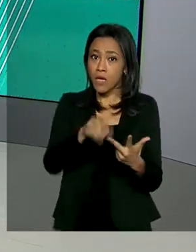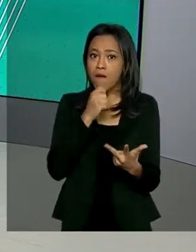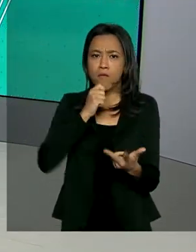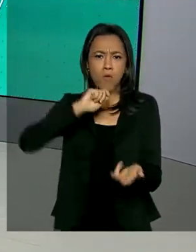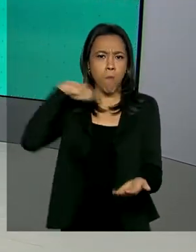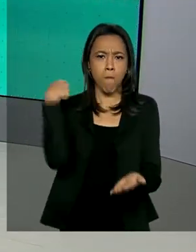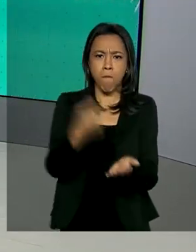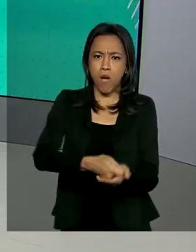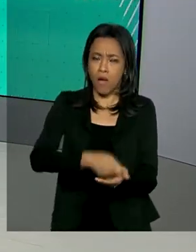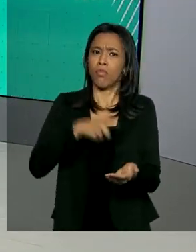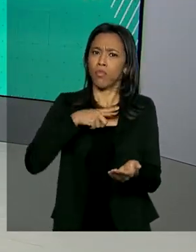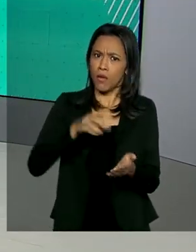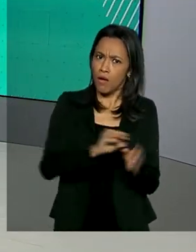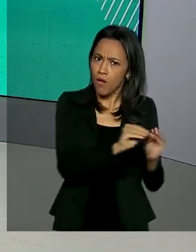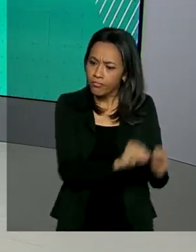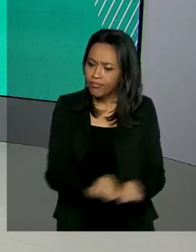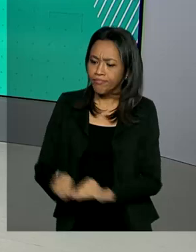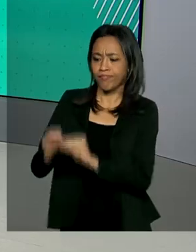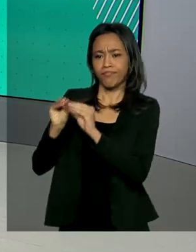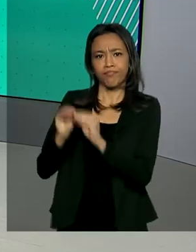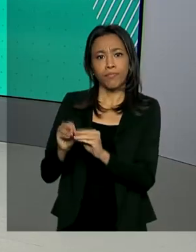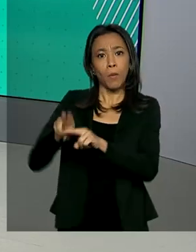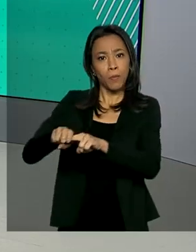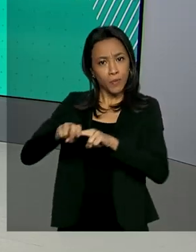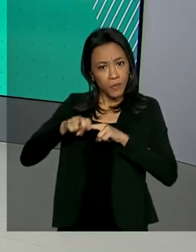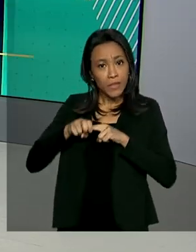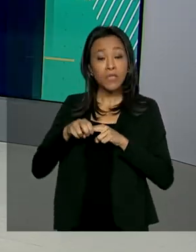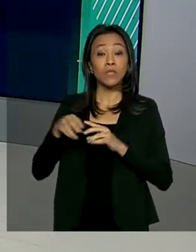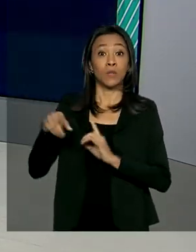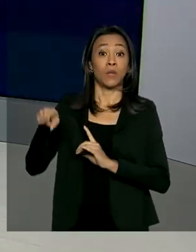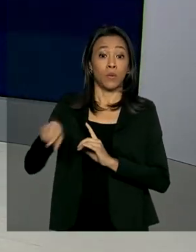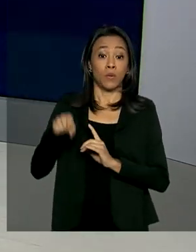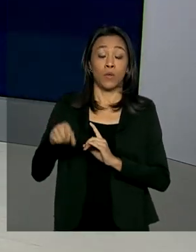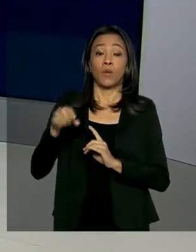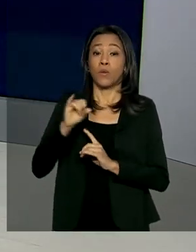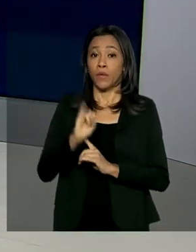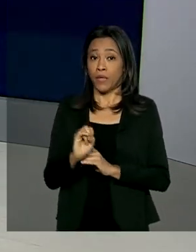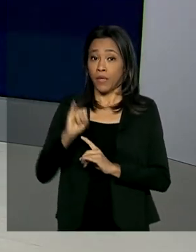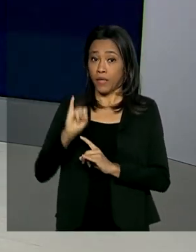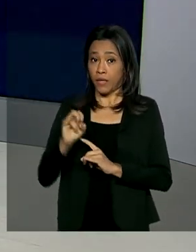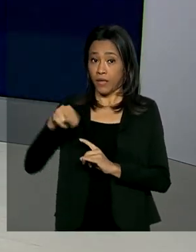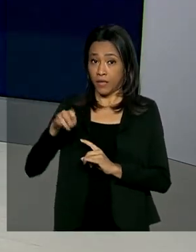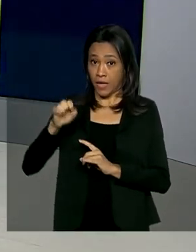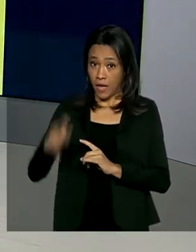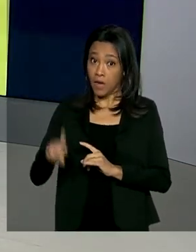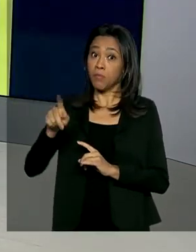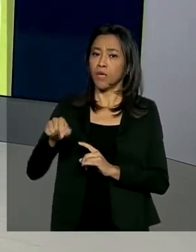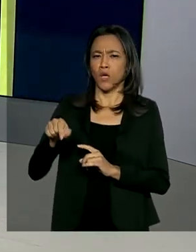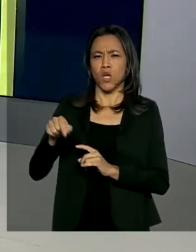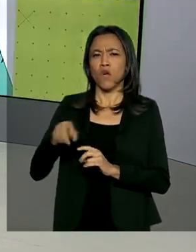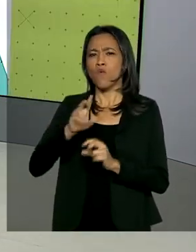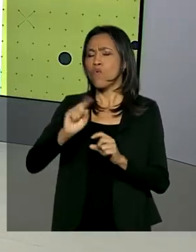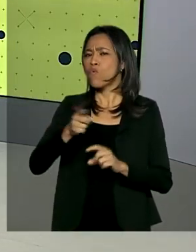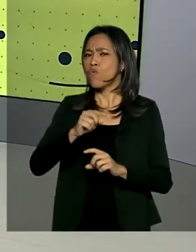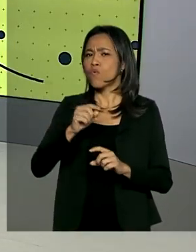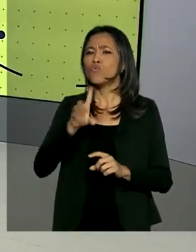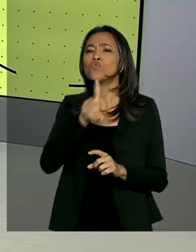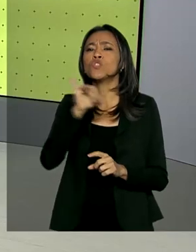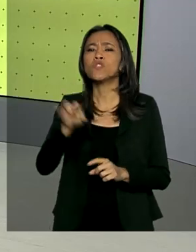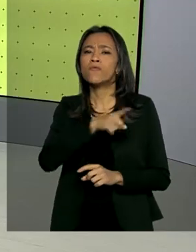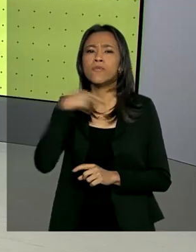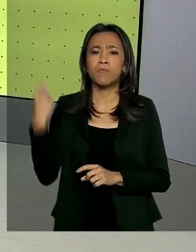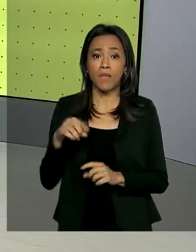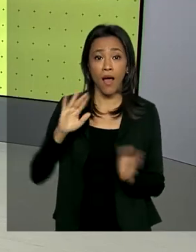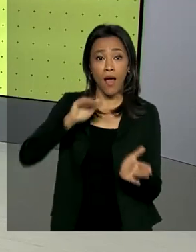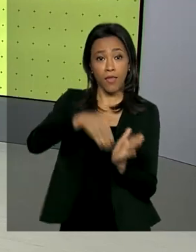mais prazo. Para isso, o Inep gerou um novo boleto com data de vencimento em 10 de junho. O documento com a nova data